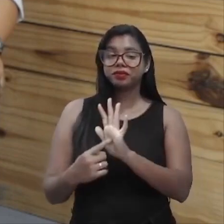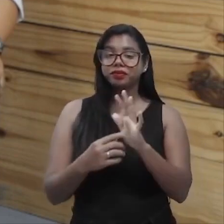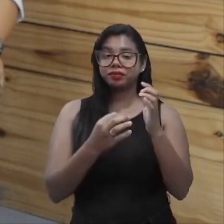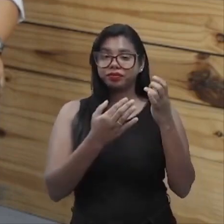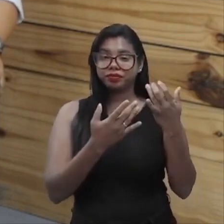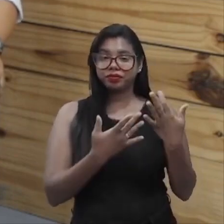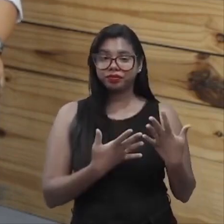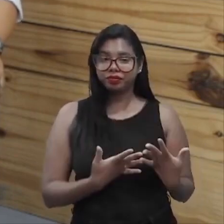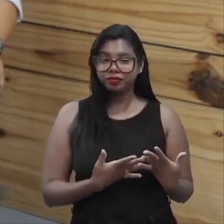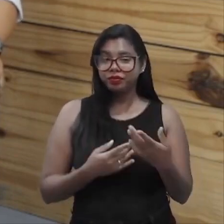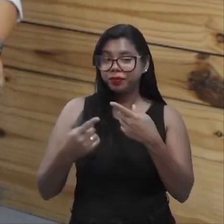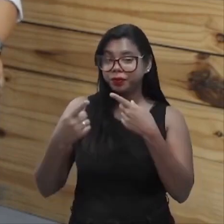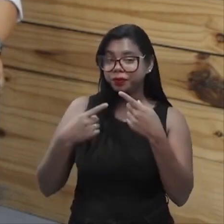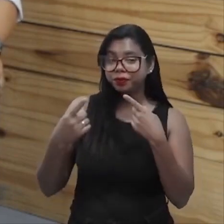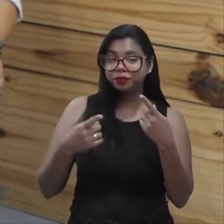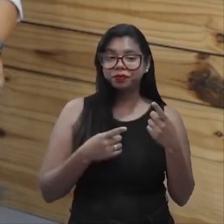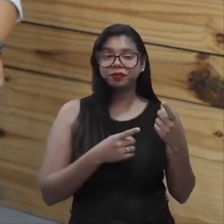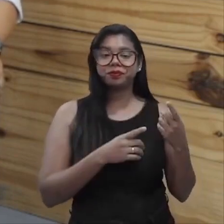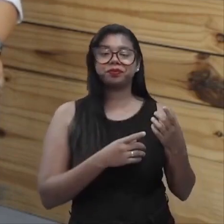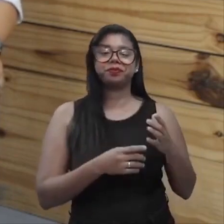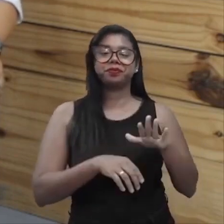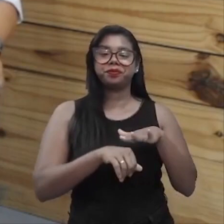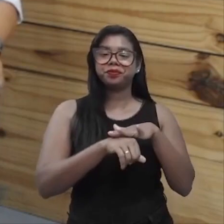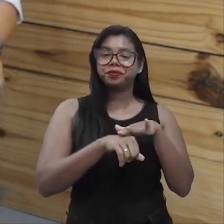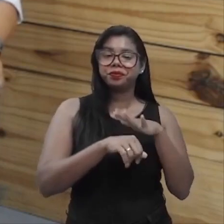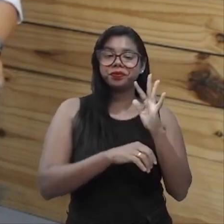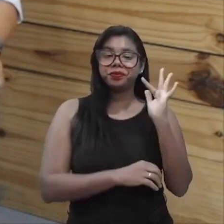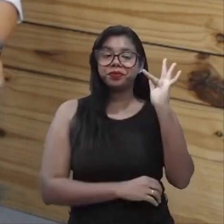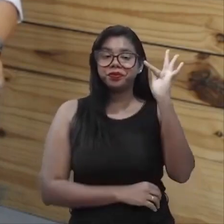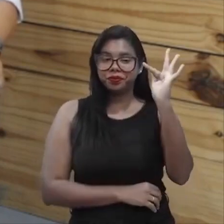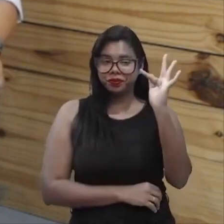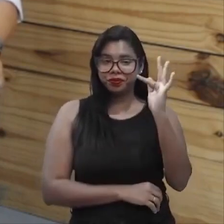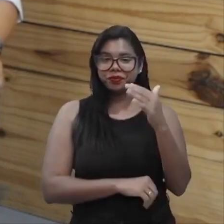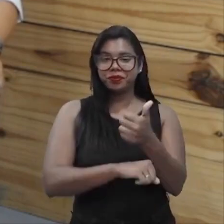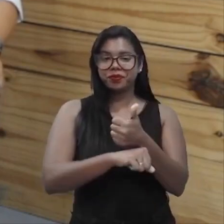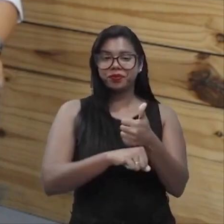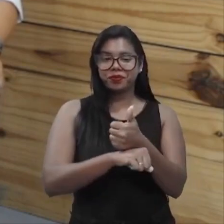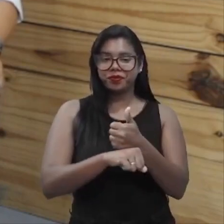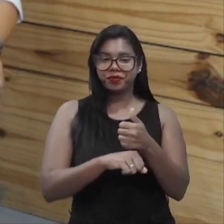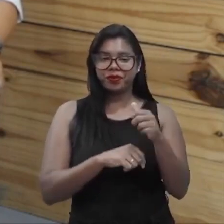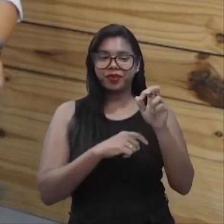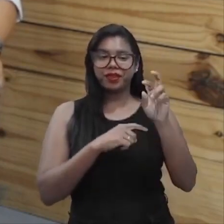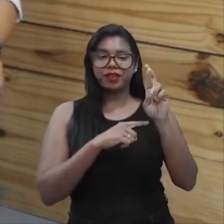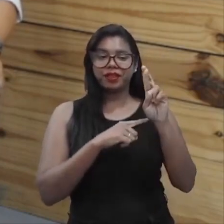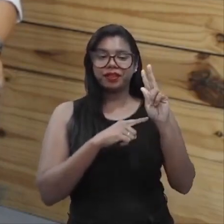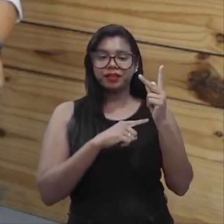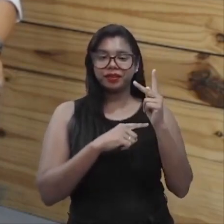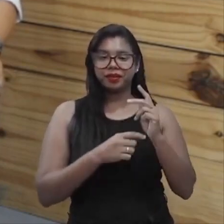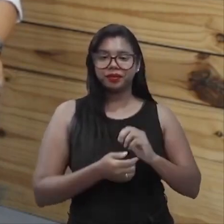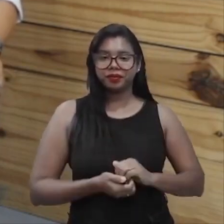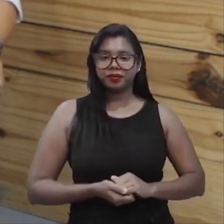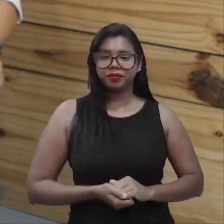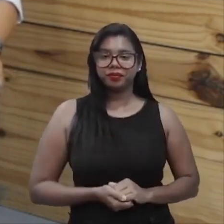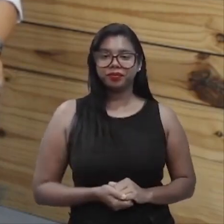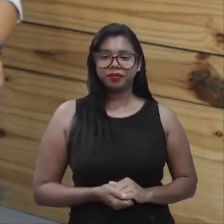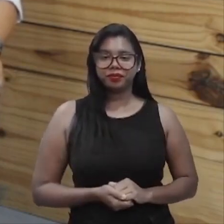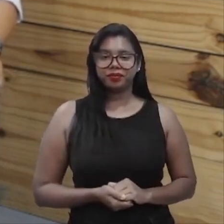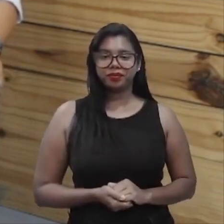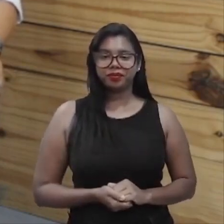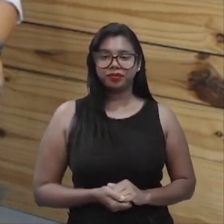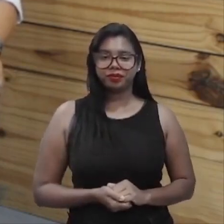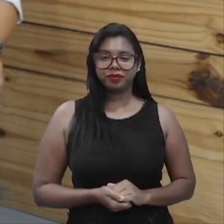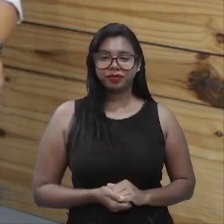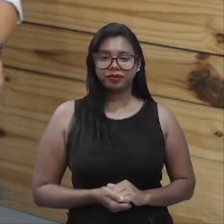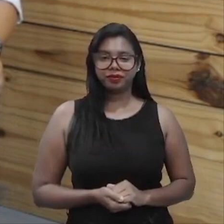nosso bate-papo para futuros profissionais de RH. Nesse